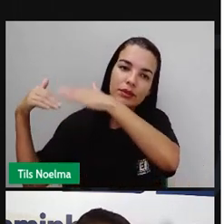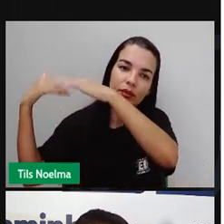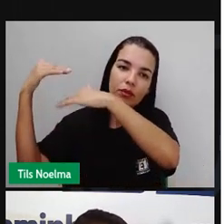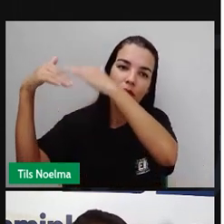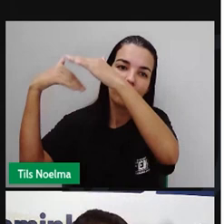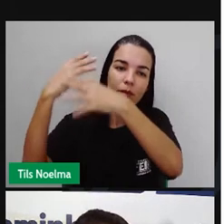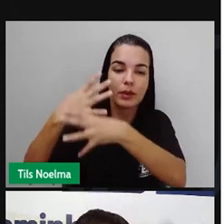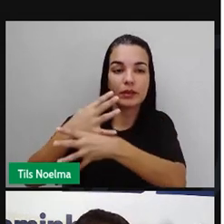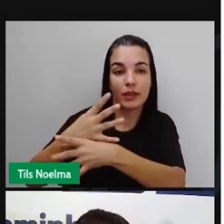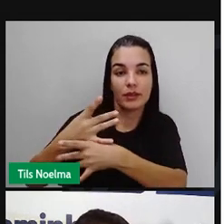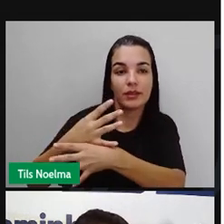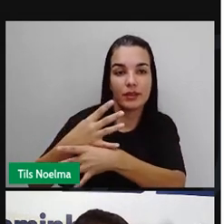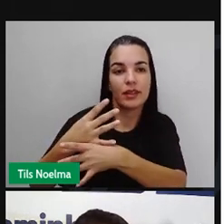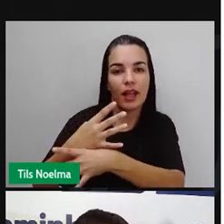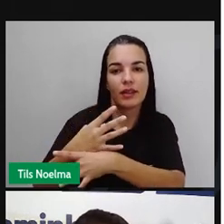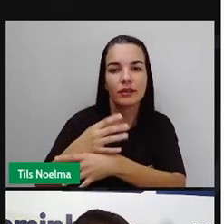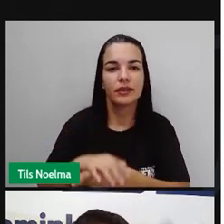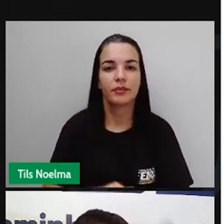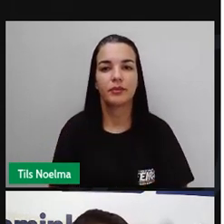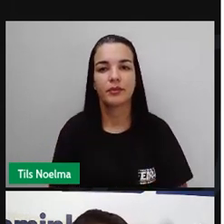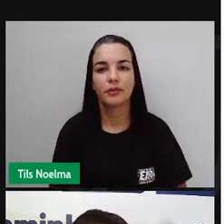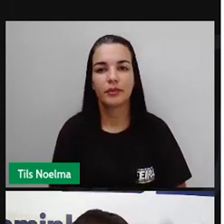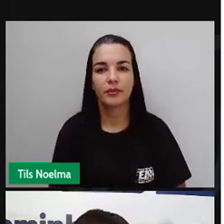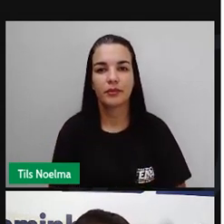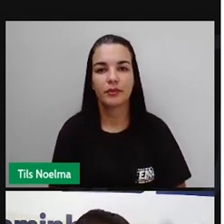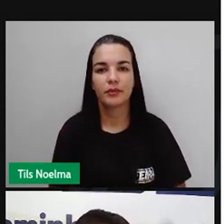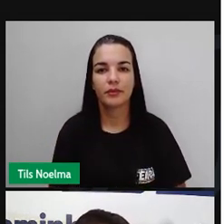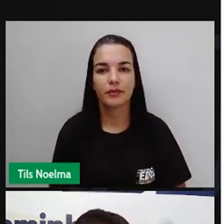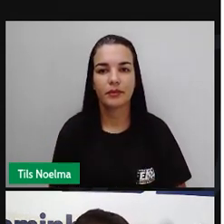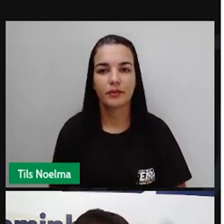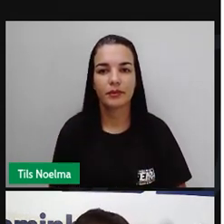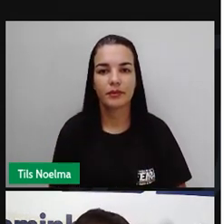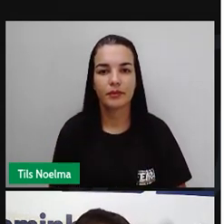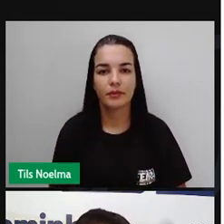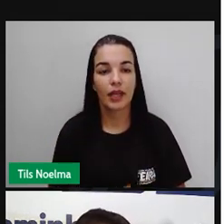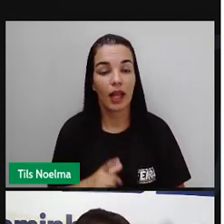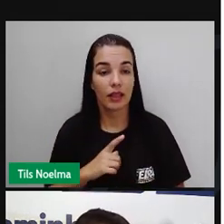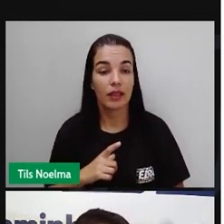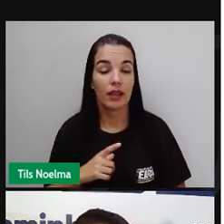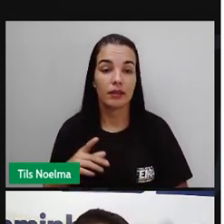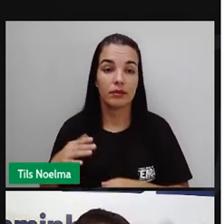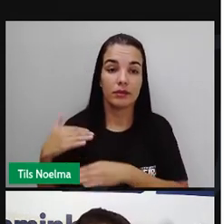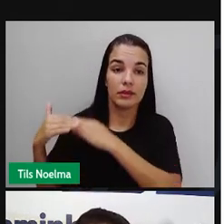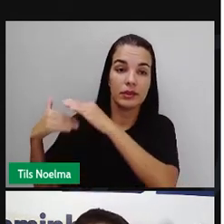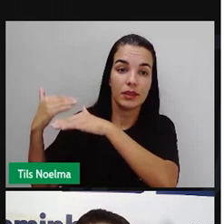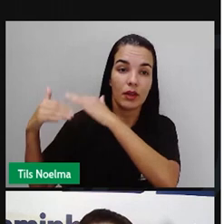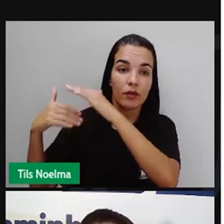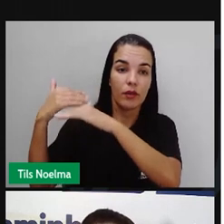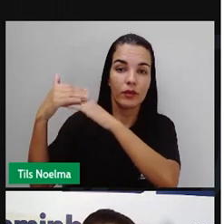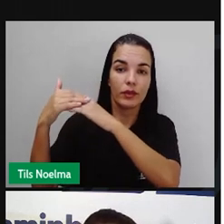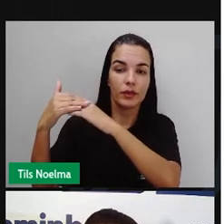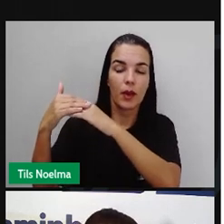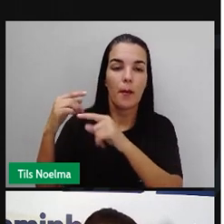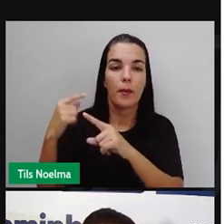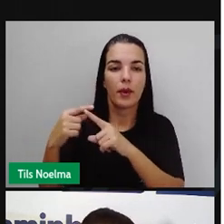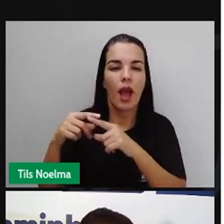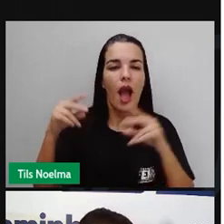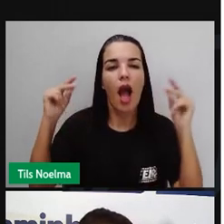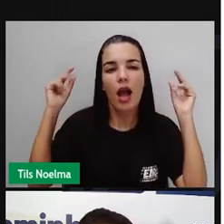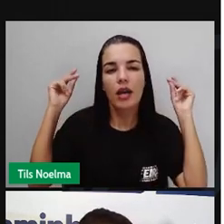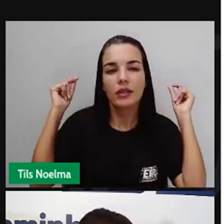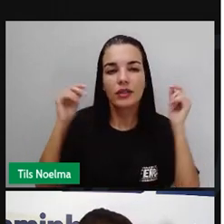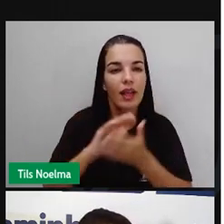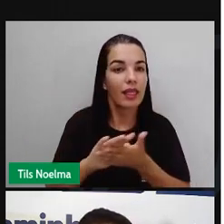esses locais passam a ser bastante desenvolvido em relação ao que ele era